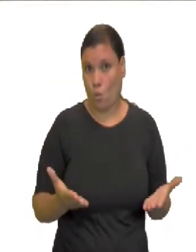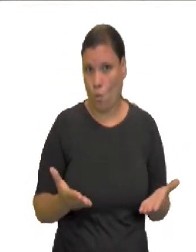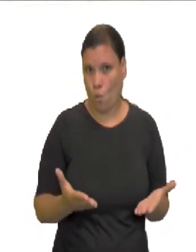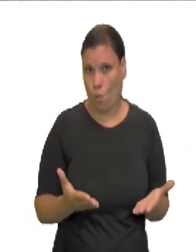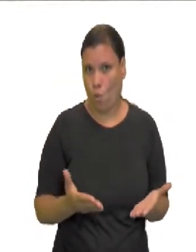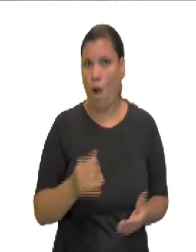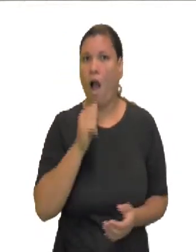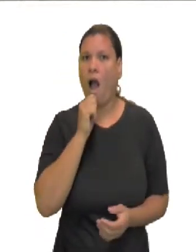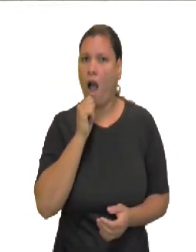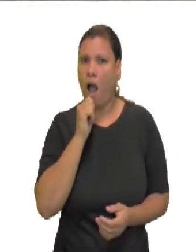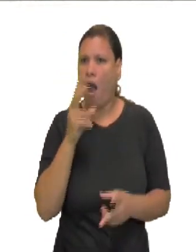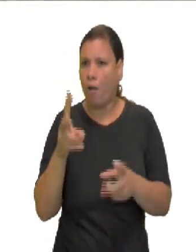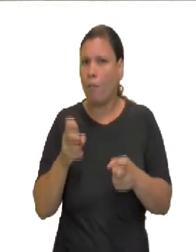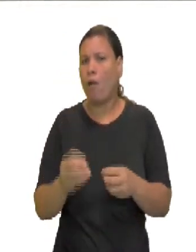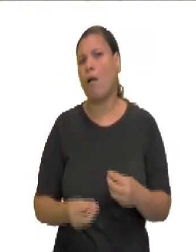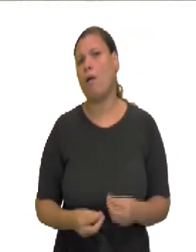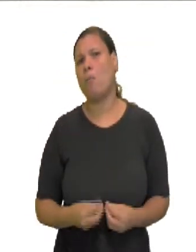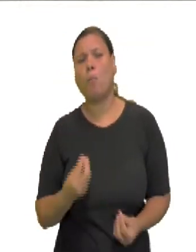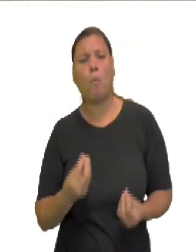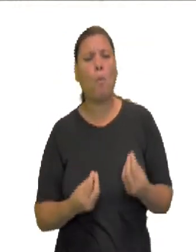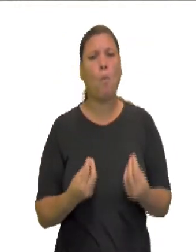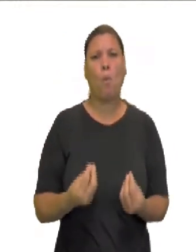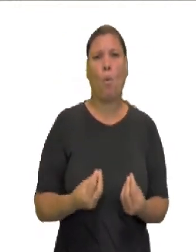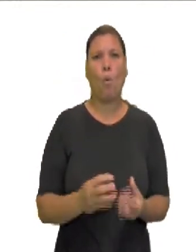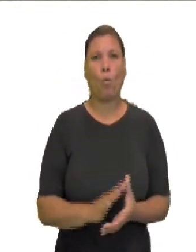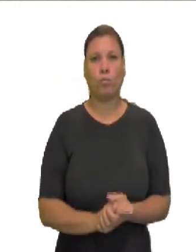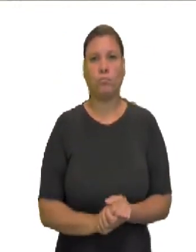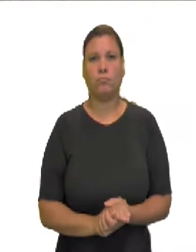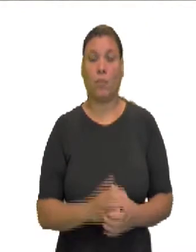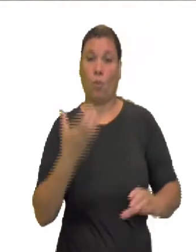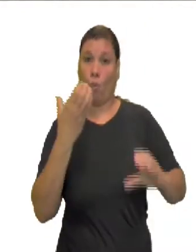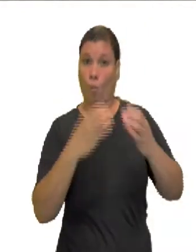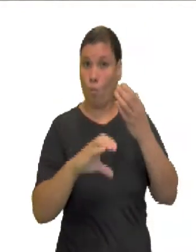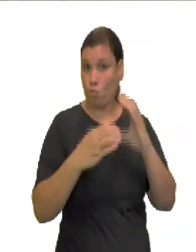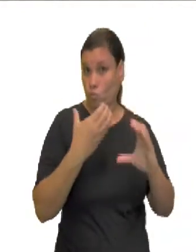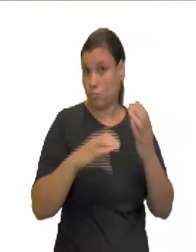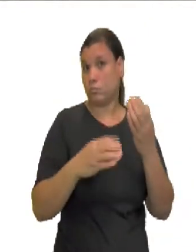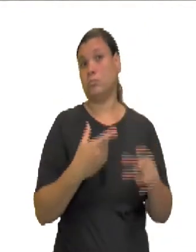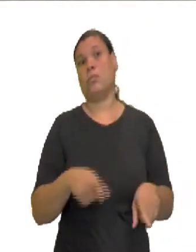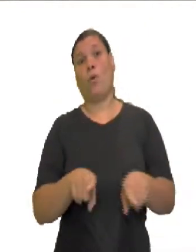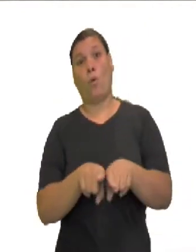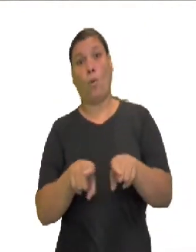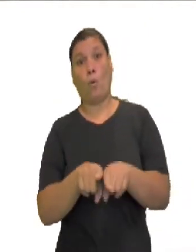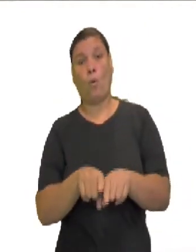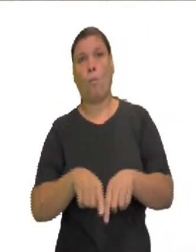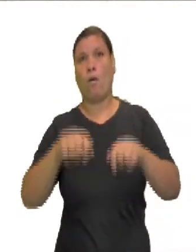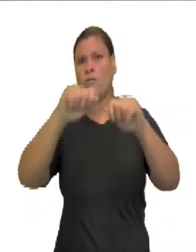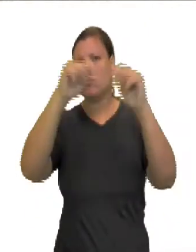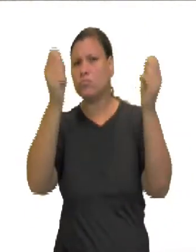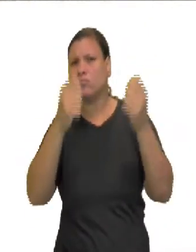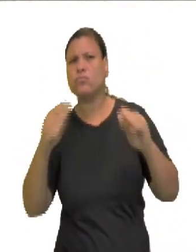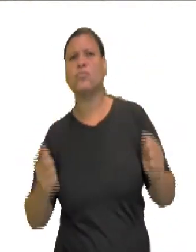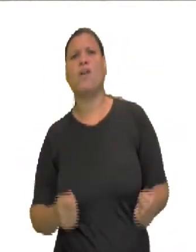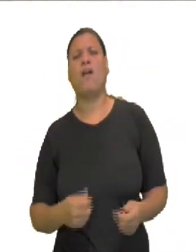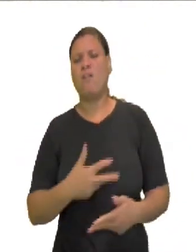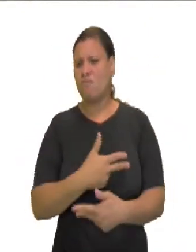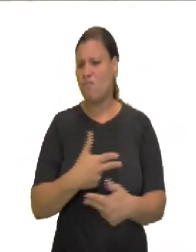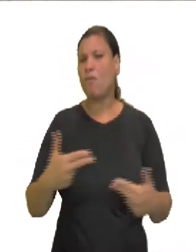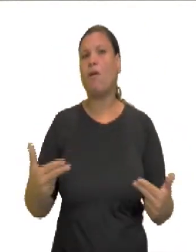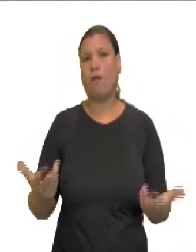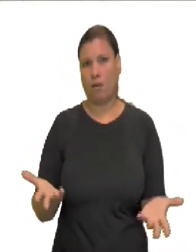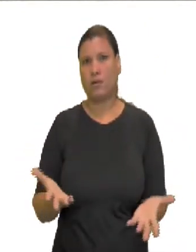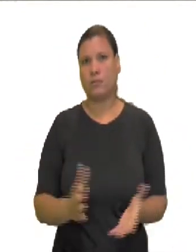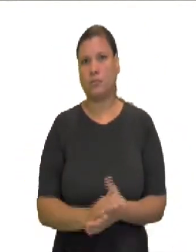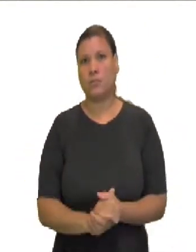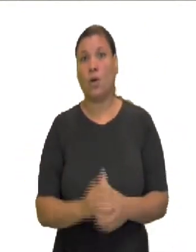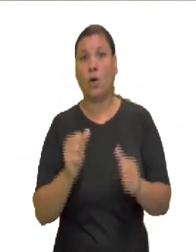e nas expressões artísticas. Deste modo, podemos pensar na Europa atualmente em uma